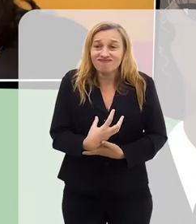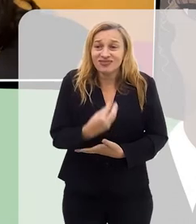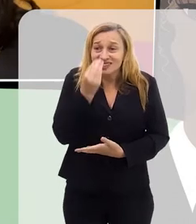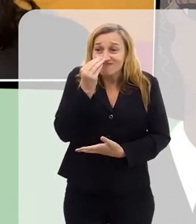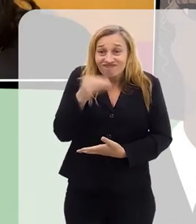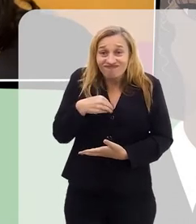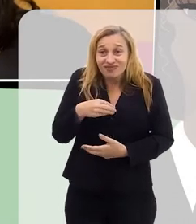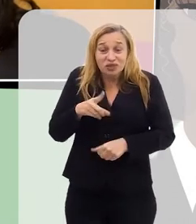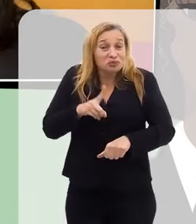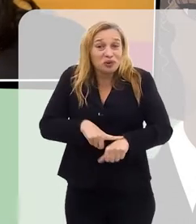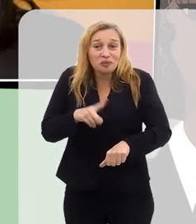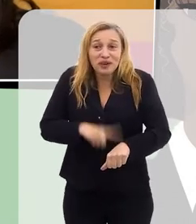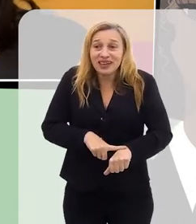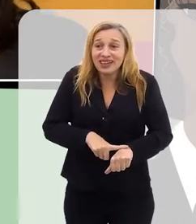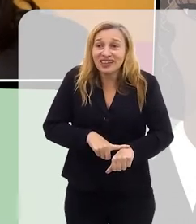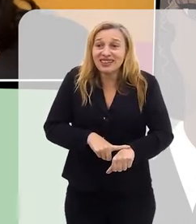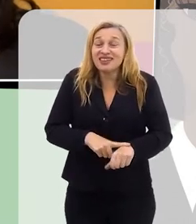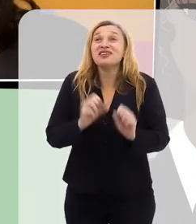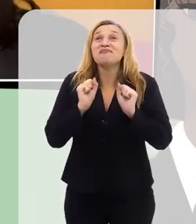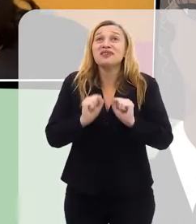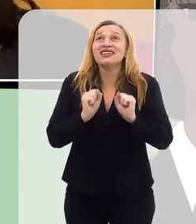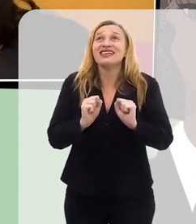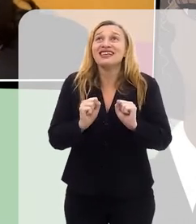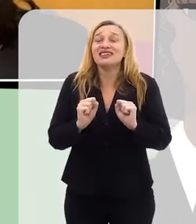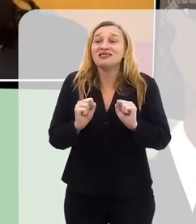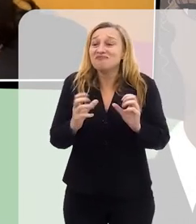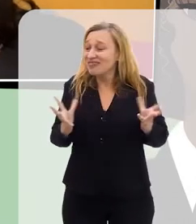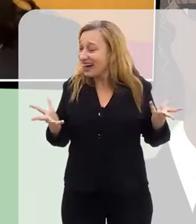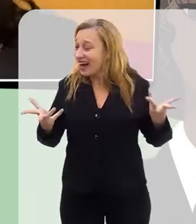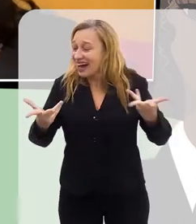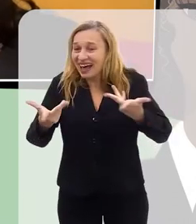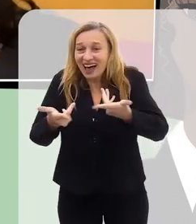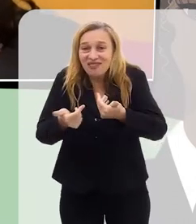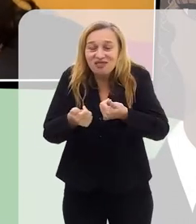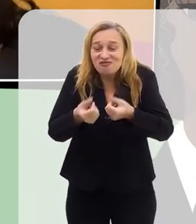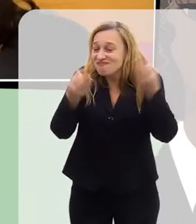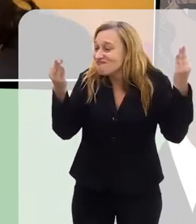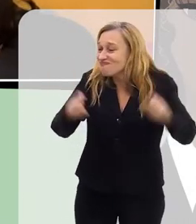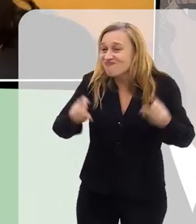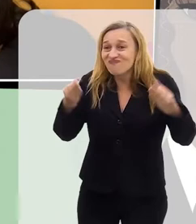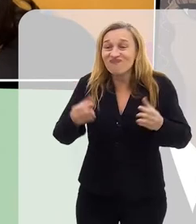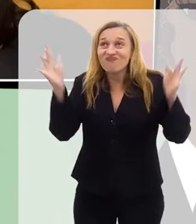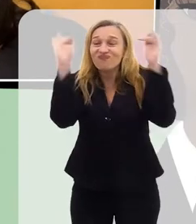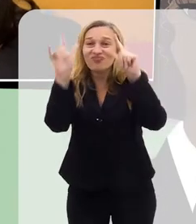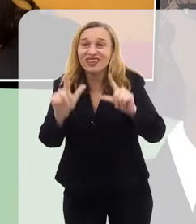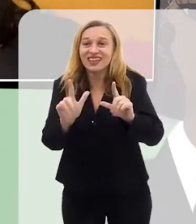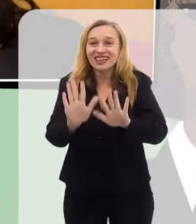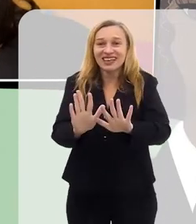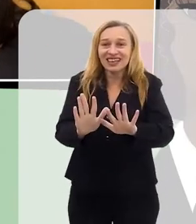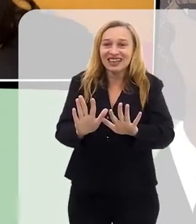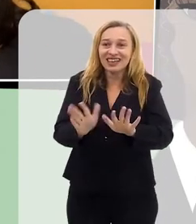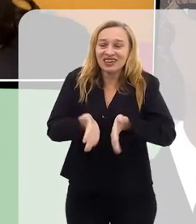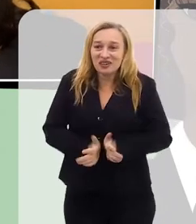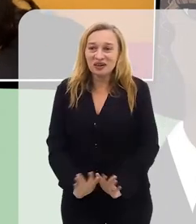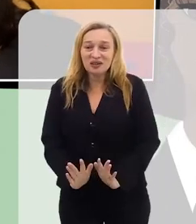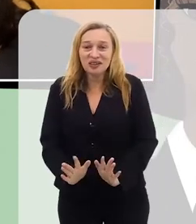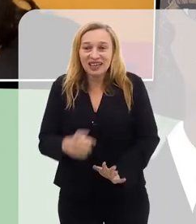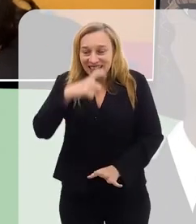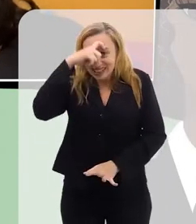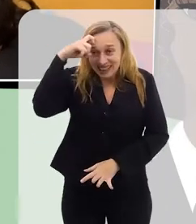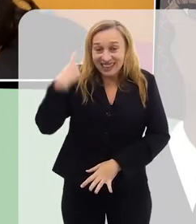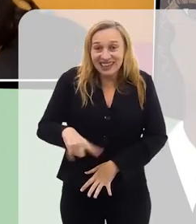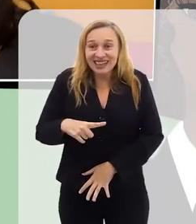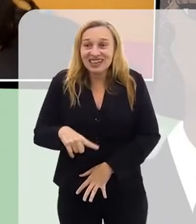desrespeitada no momento que deveria ser um momento incrível de felicidade, né? Claro, o parto é sangue,